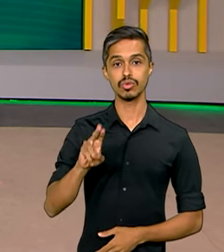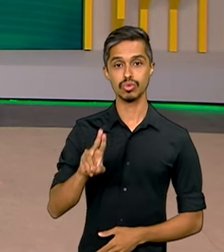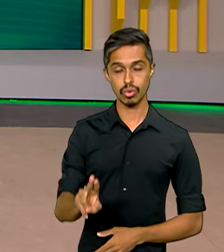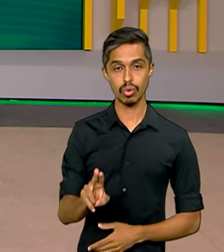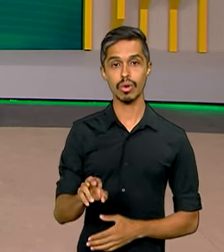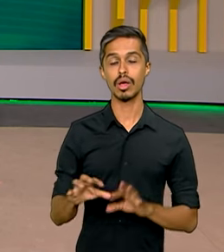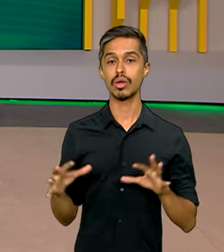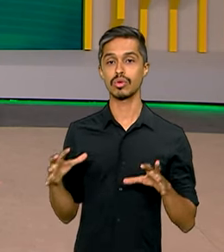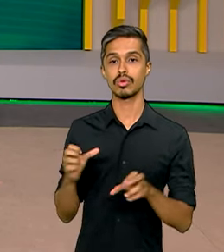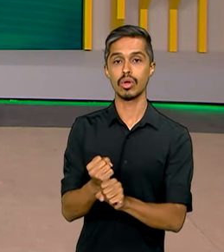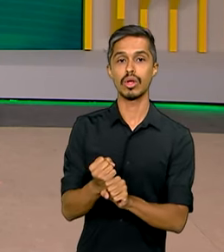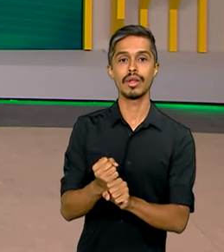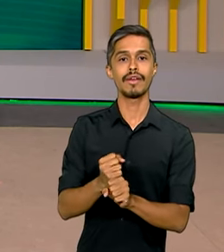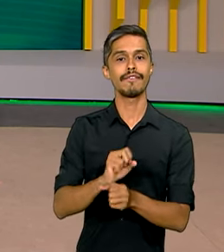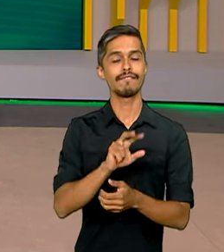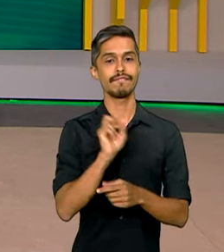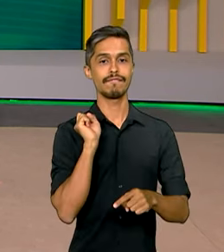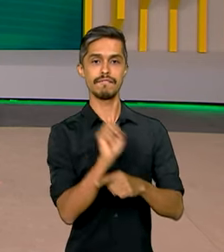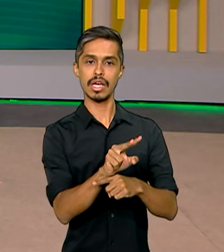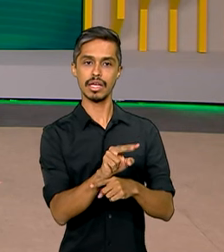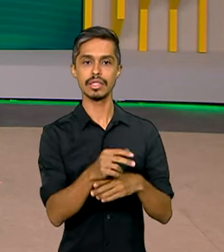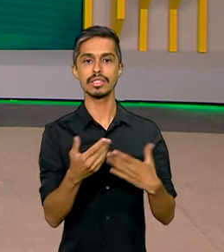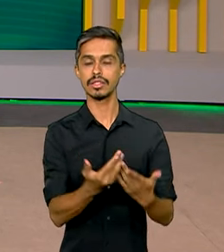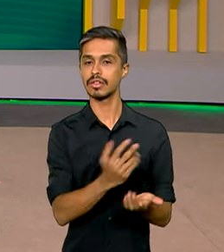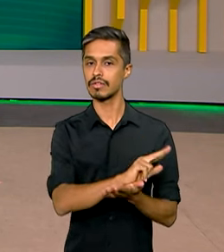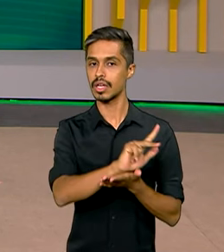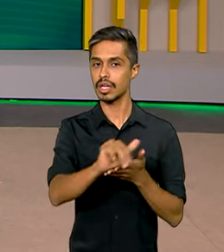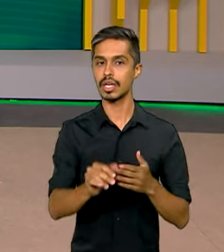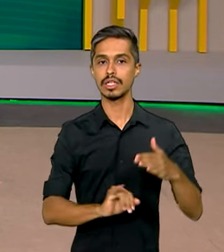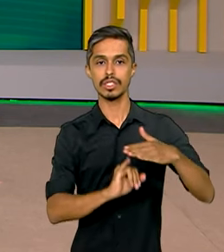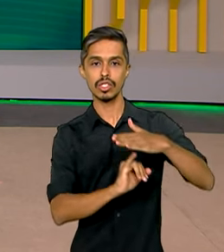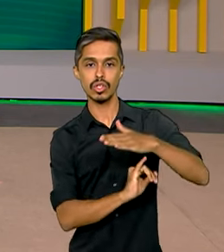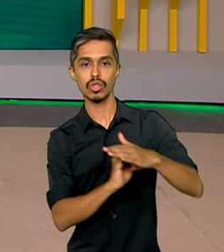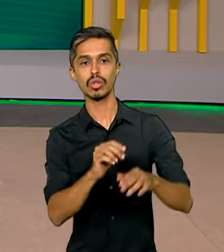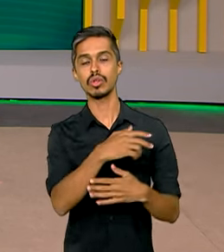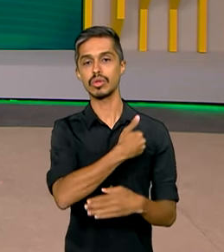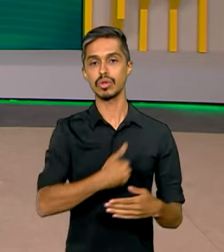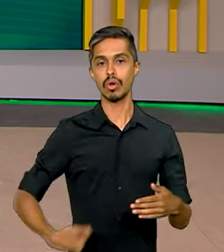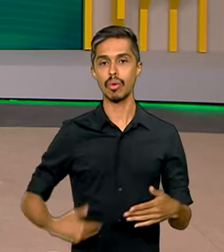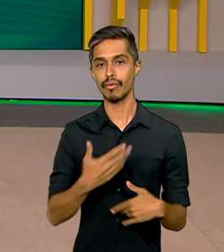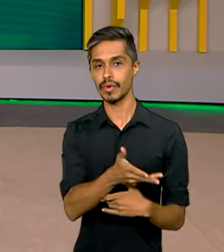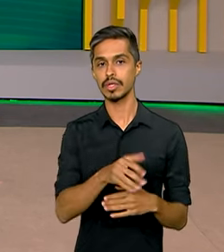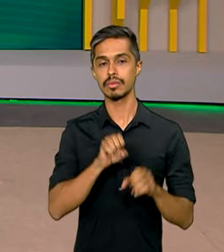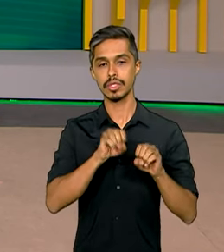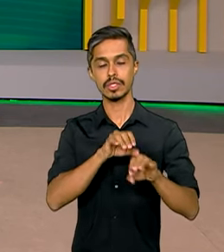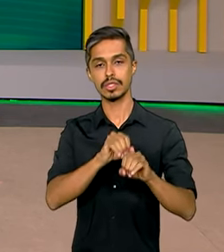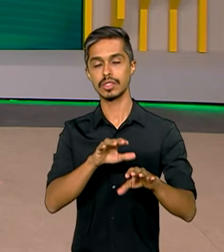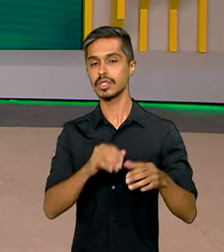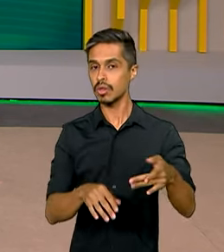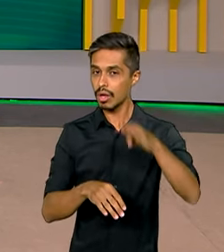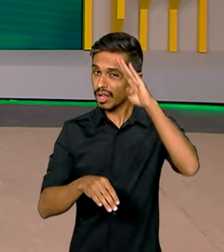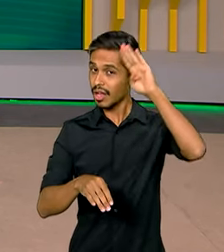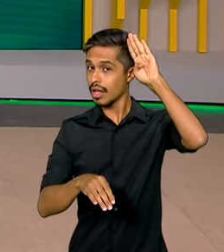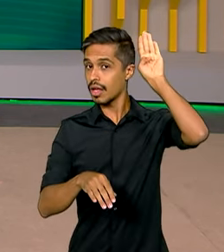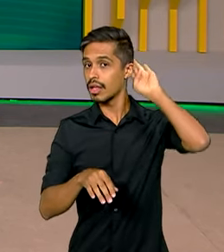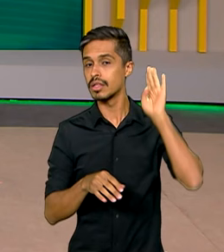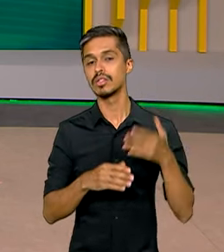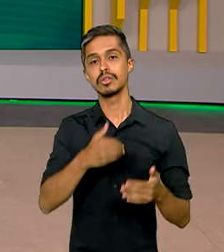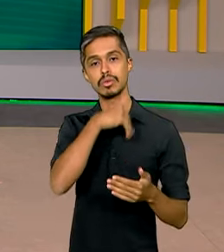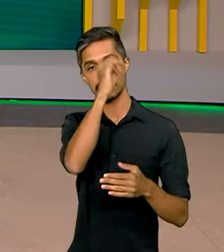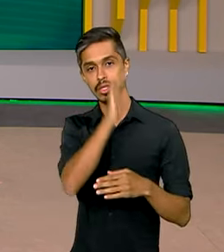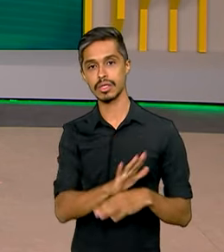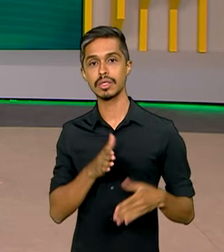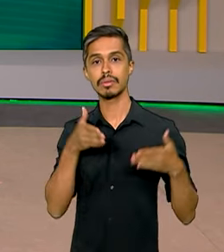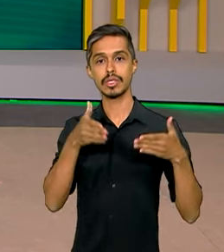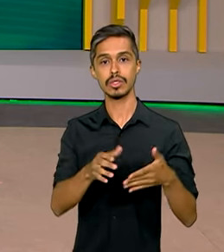reúne as vagas ofertadas pelas instituições públicas de ensino superior brasileiras que participam do